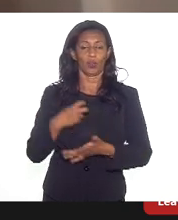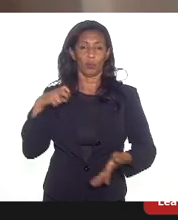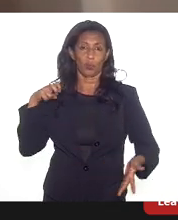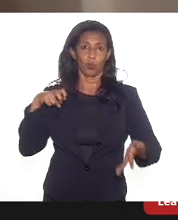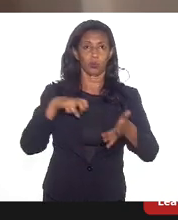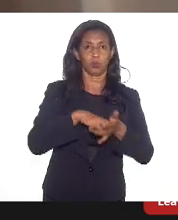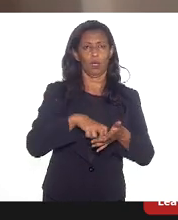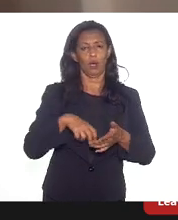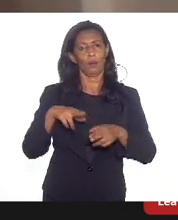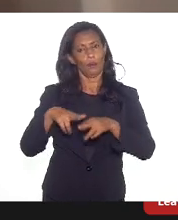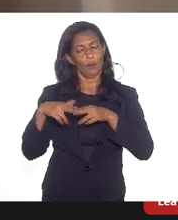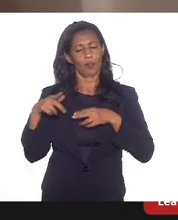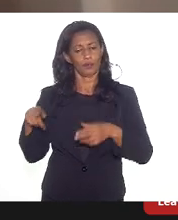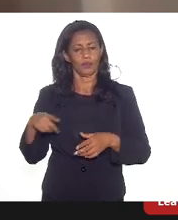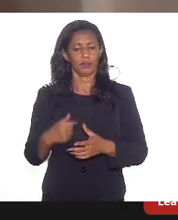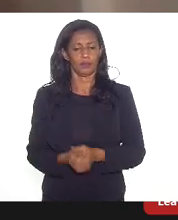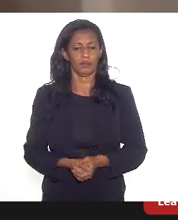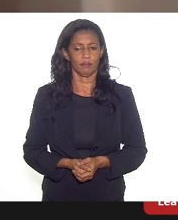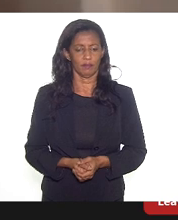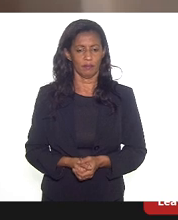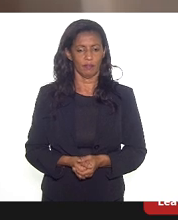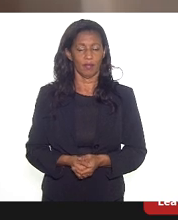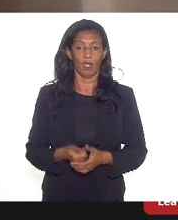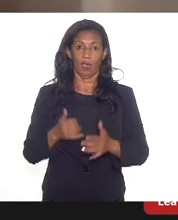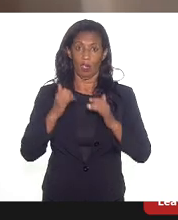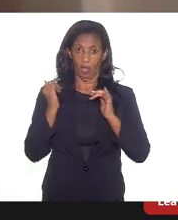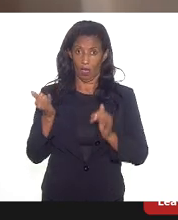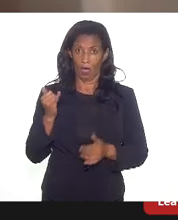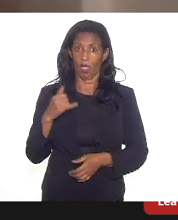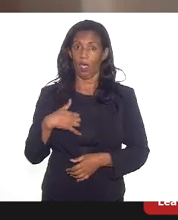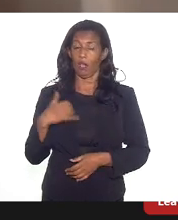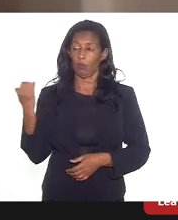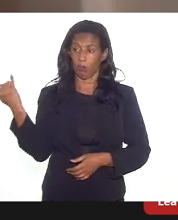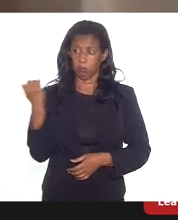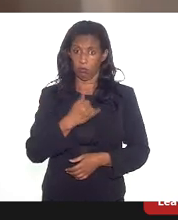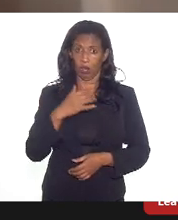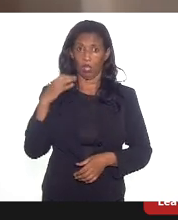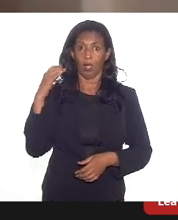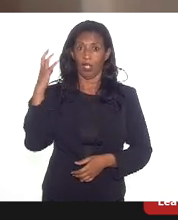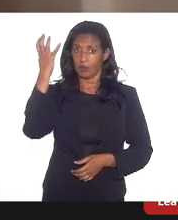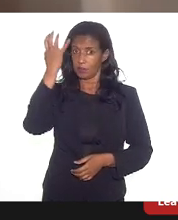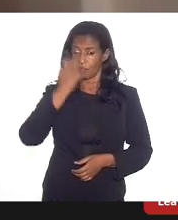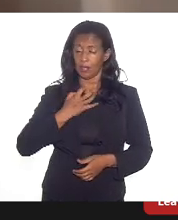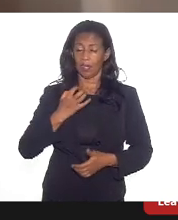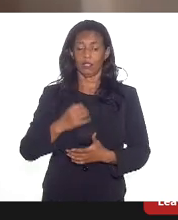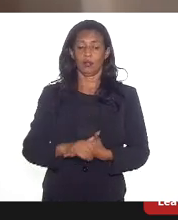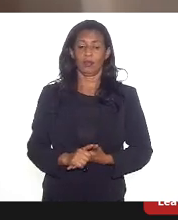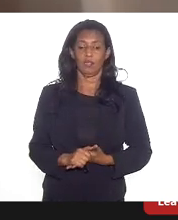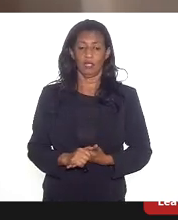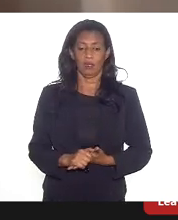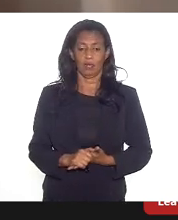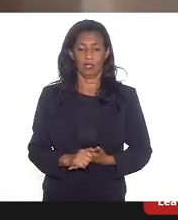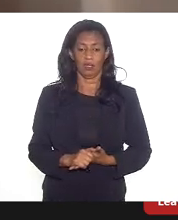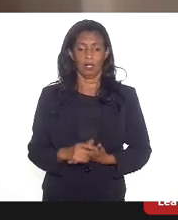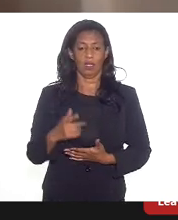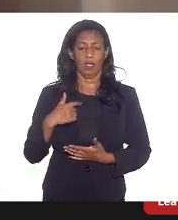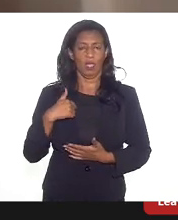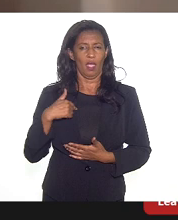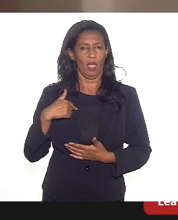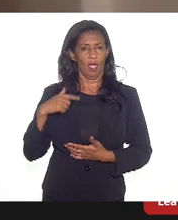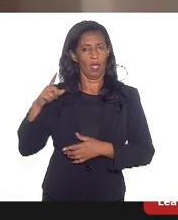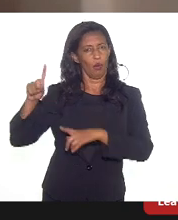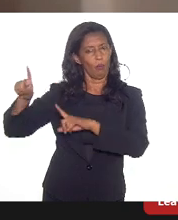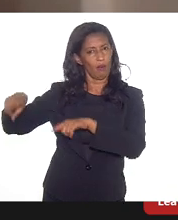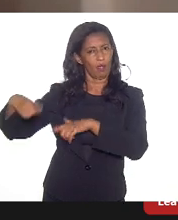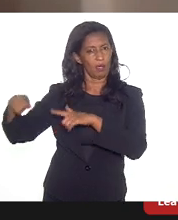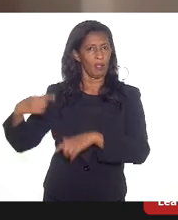de moto por causa disso. Então, é uma denúncia bastante grave, por gente séria que me fez, é um cinturão agrícola importante,